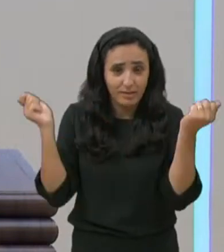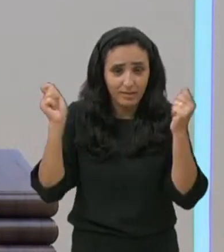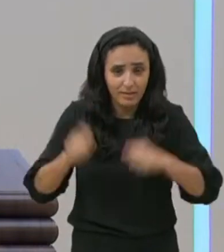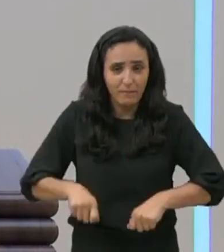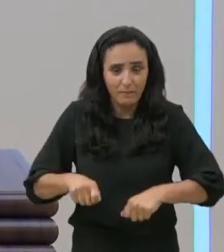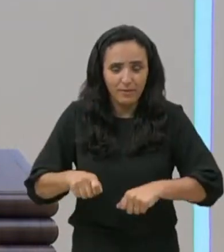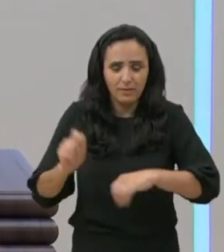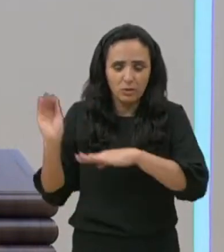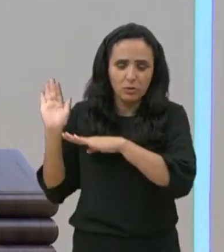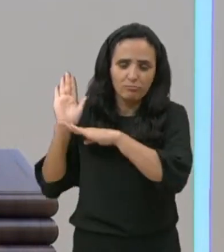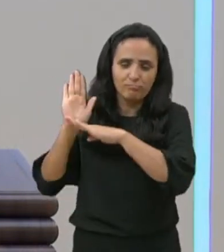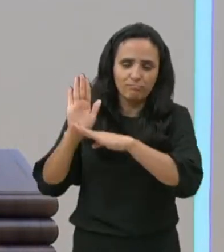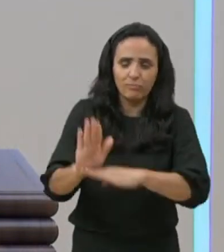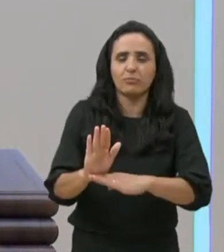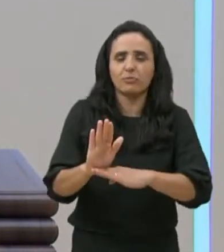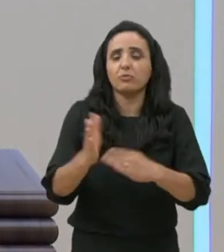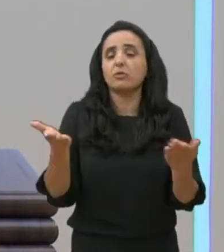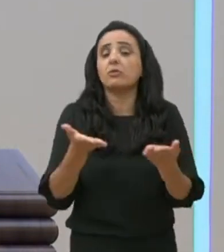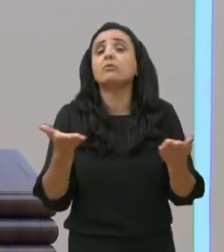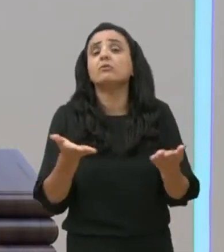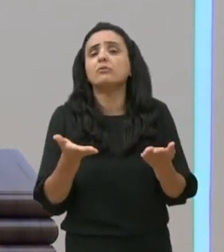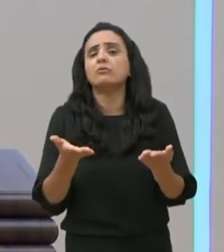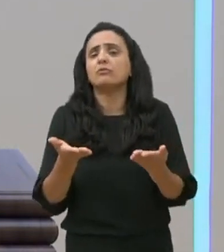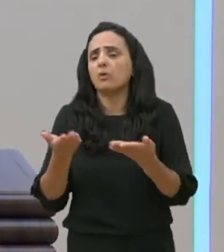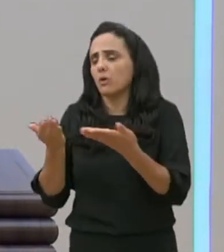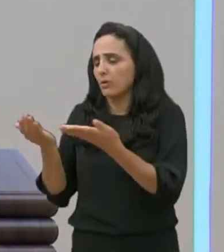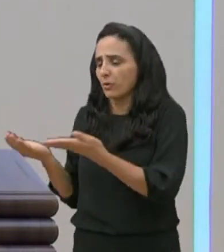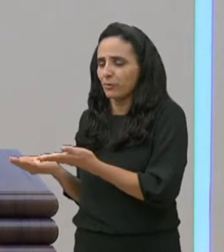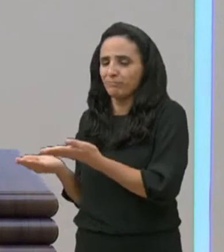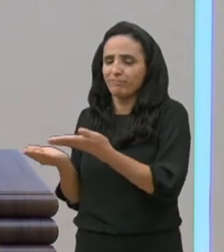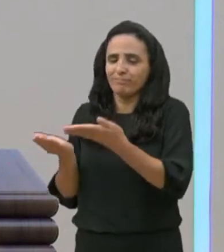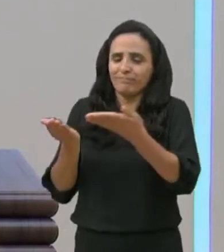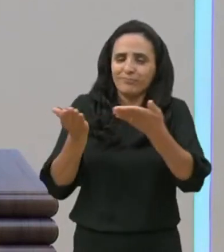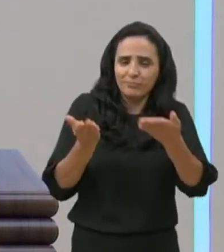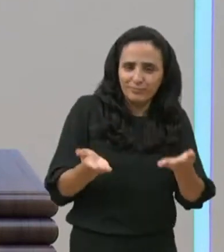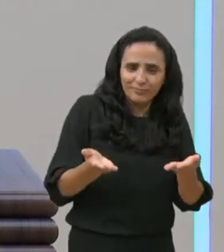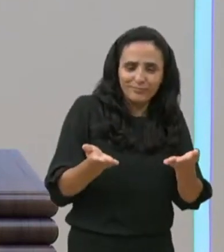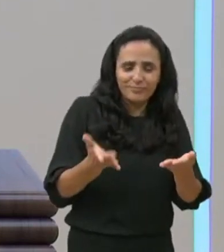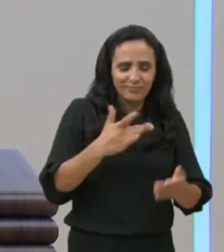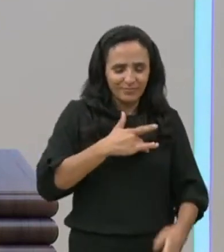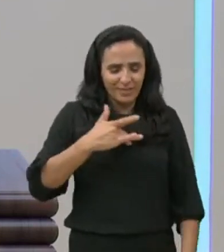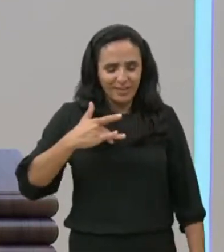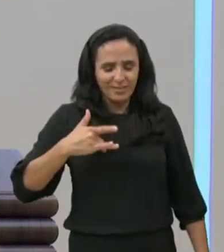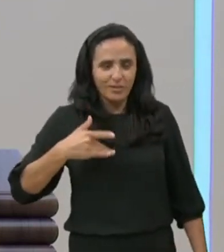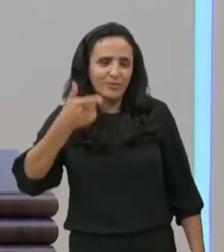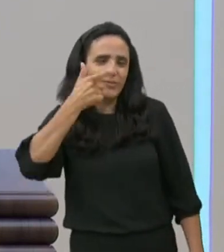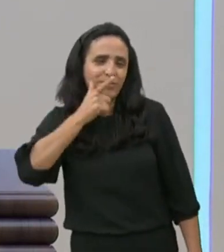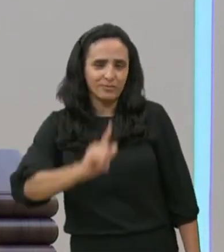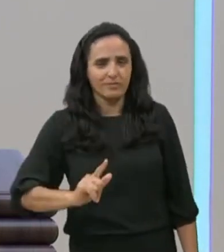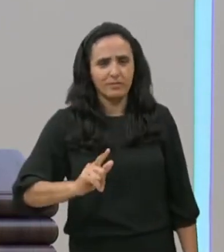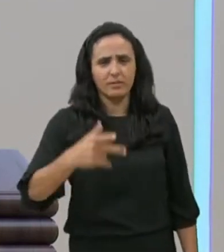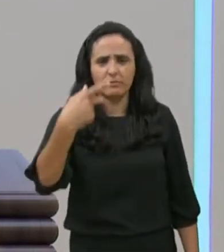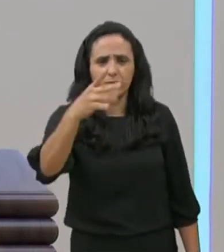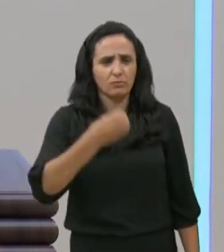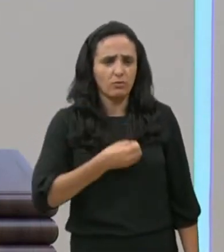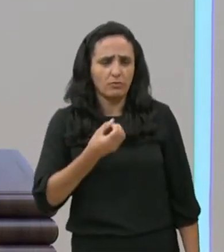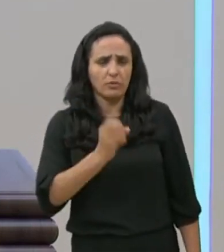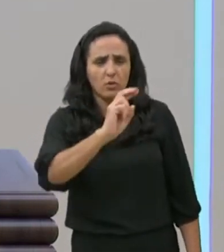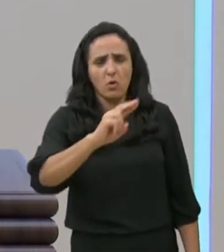presente, e você pode convidá-lo, para trazer saúde, para esta pessoa, que está enferma,